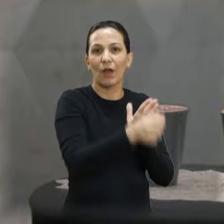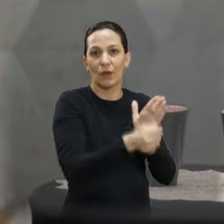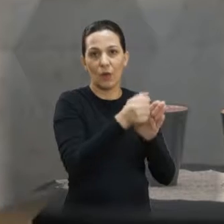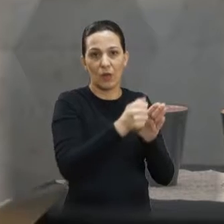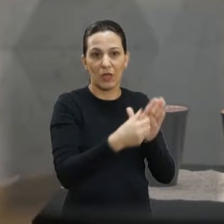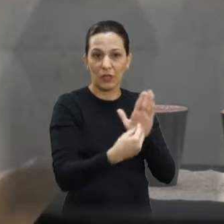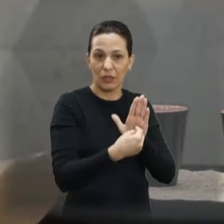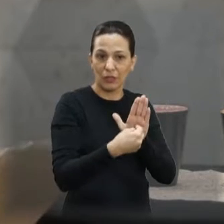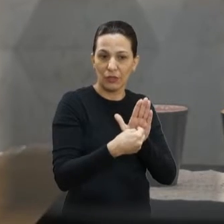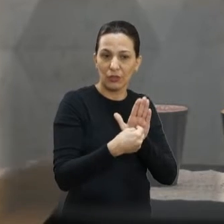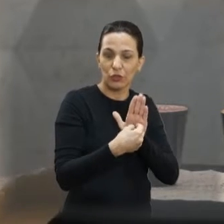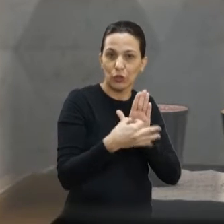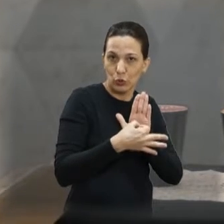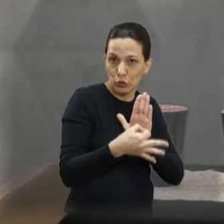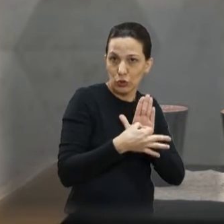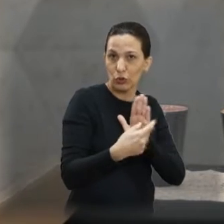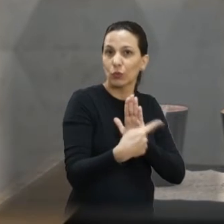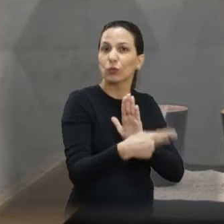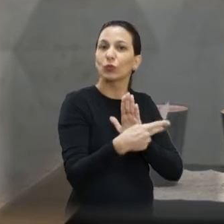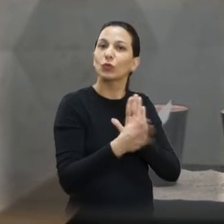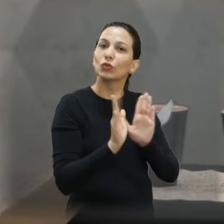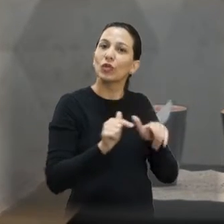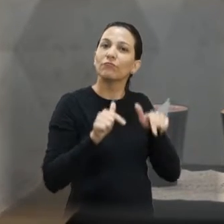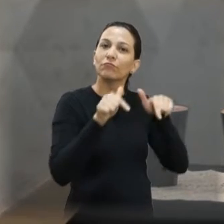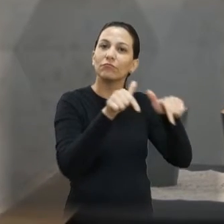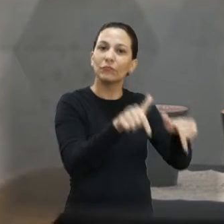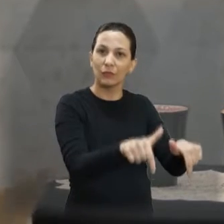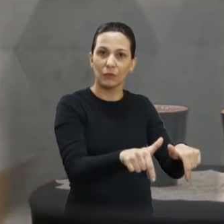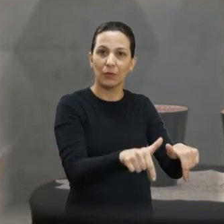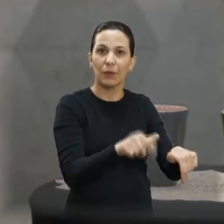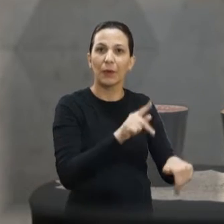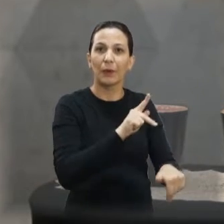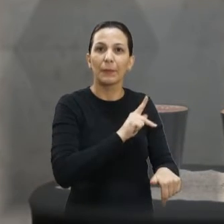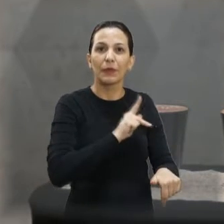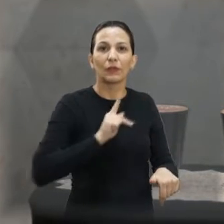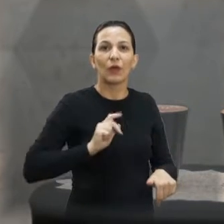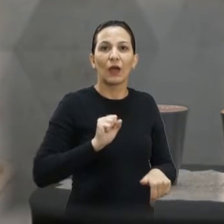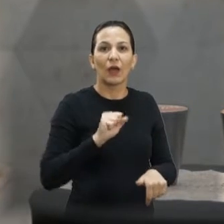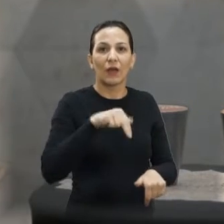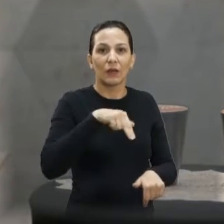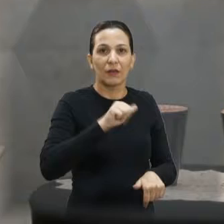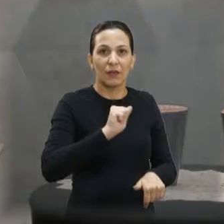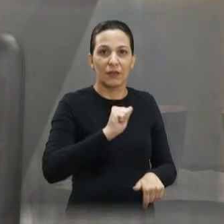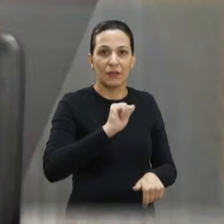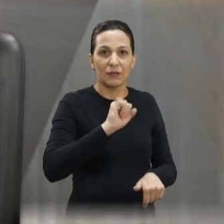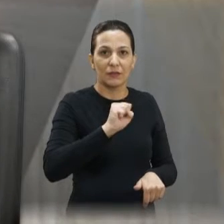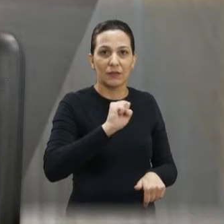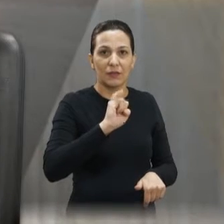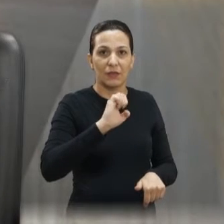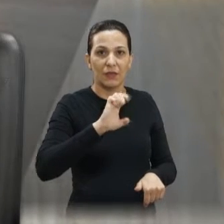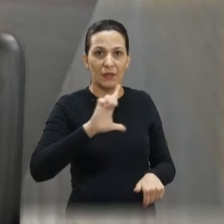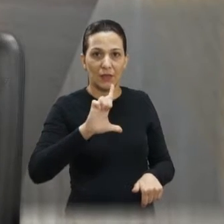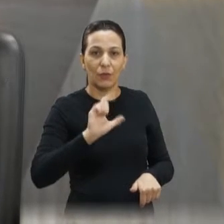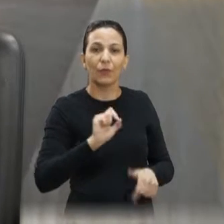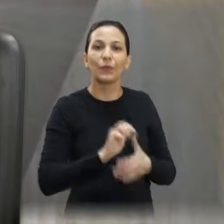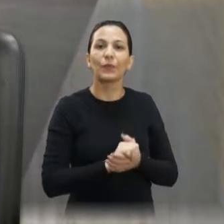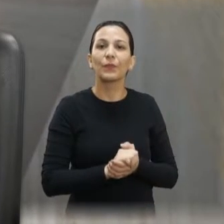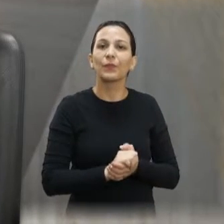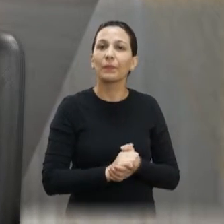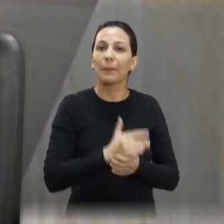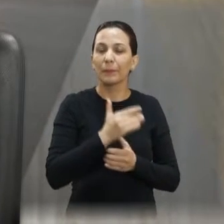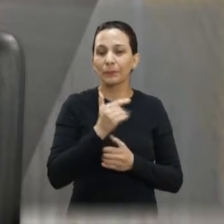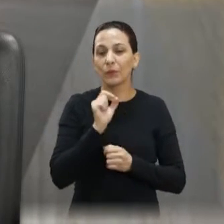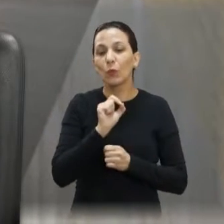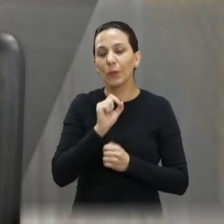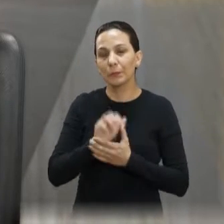do vereador, já foi entregue, inclusive, na Câmara, Pastor Anasiel da Silva Pedroso. O Pastor Anasiel é um grande amigo